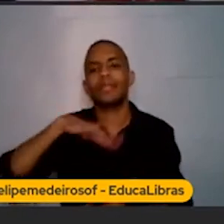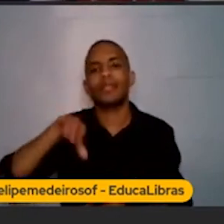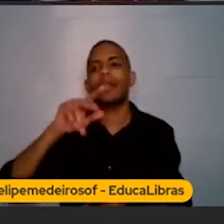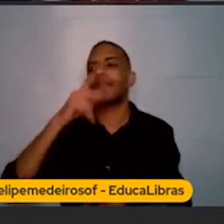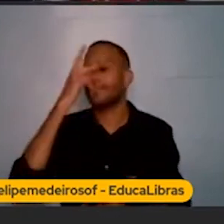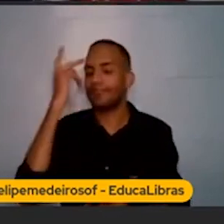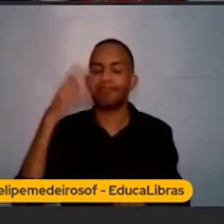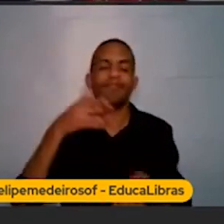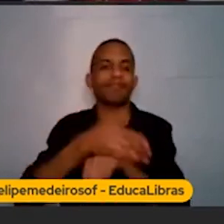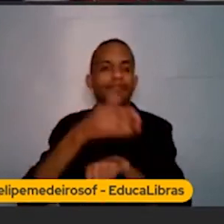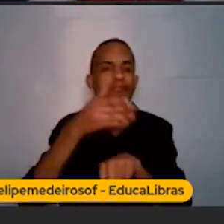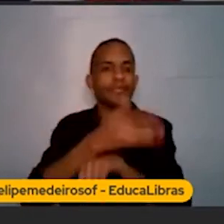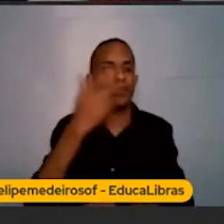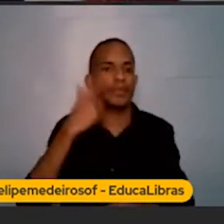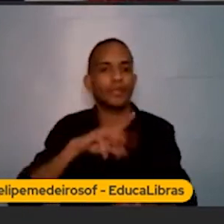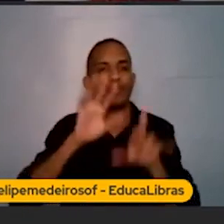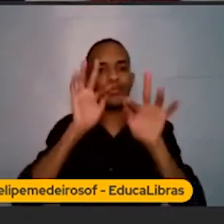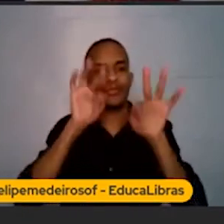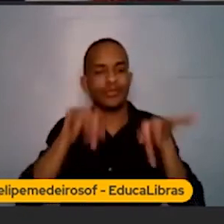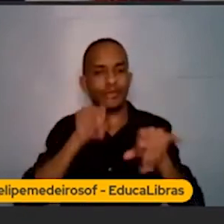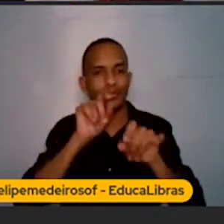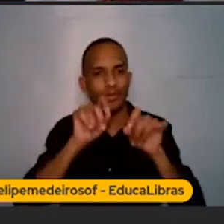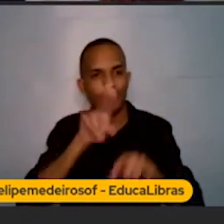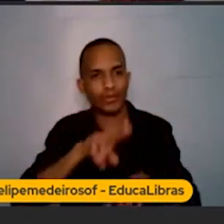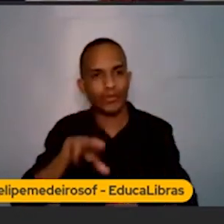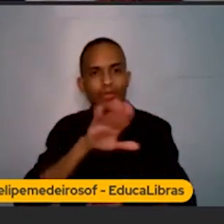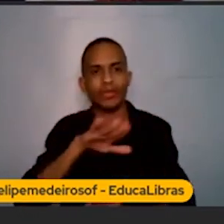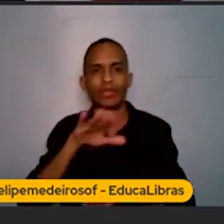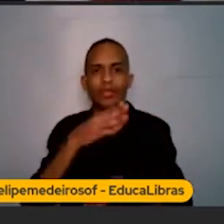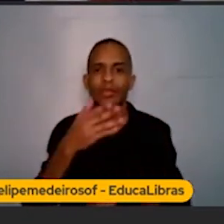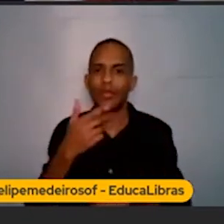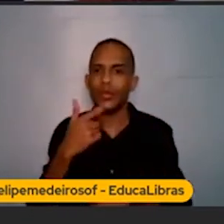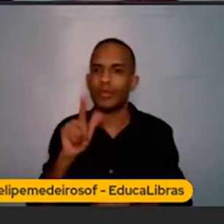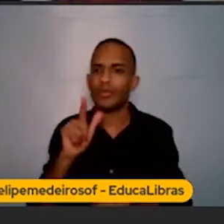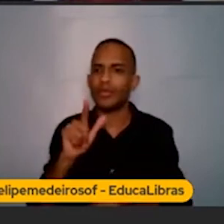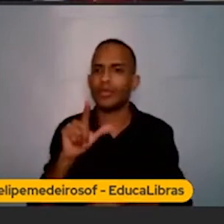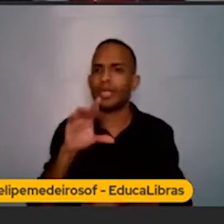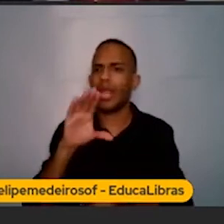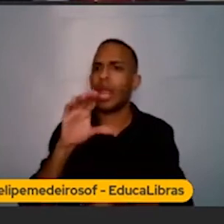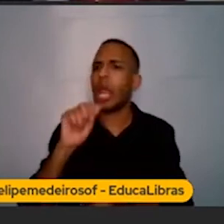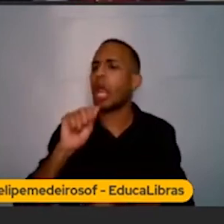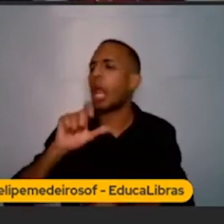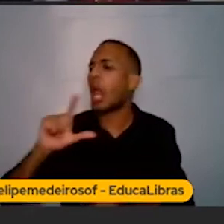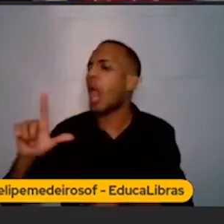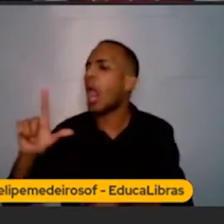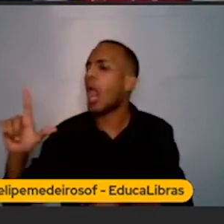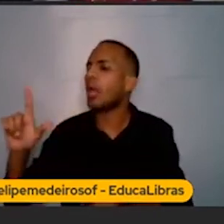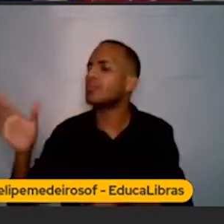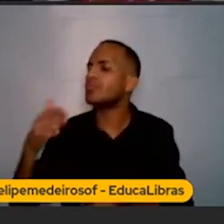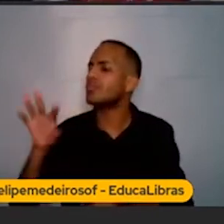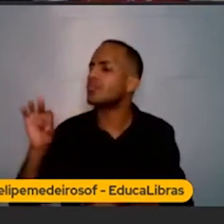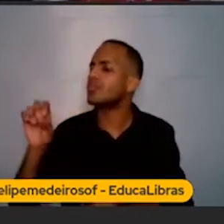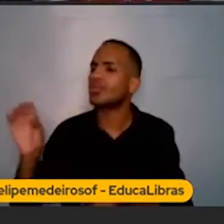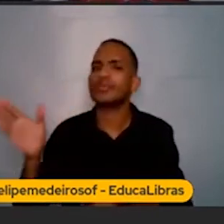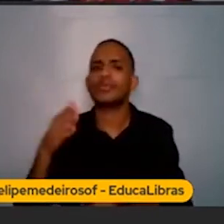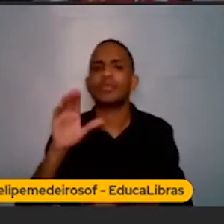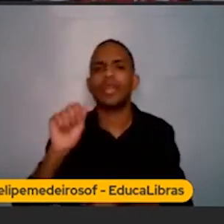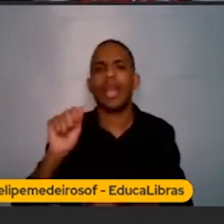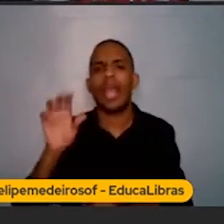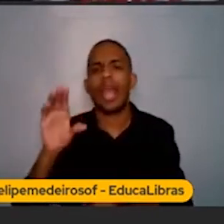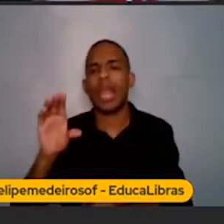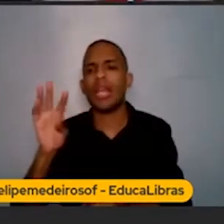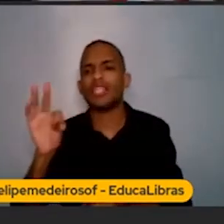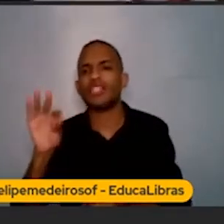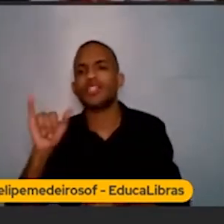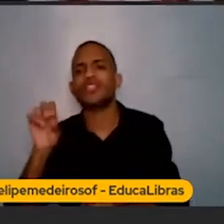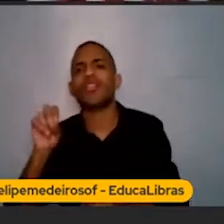pessoas. E, por fim, utilize o Scout to Action. Mas, Kera, o que é Scout to Action, né? É para utilizar? Beleza, eu vou utilizar. Mas o